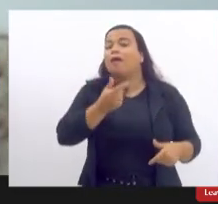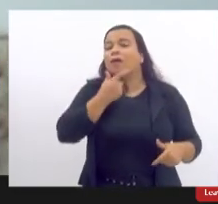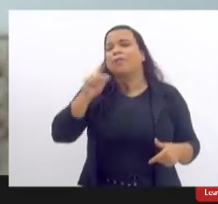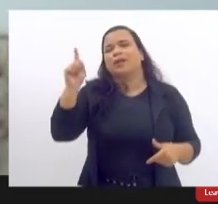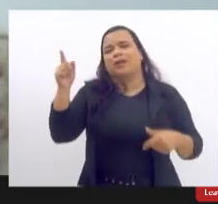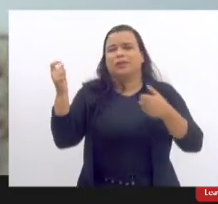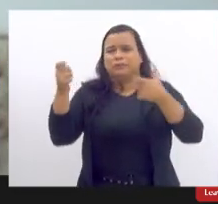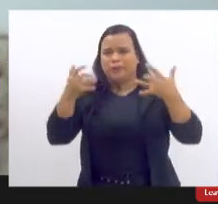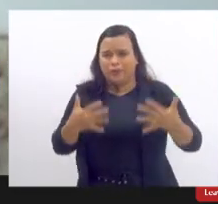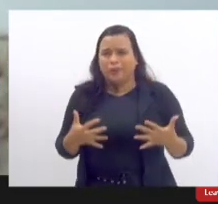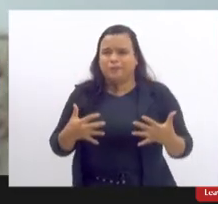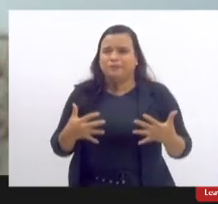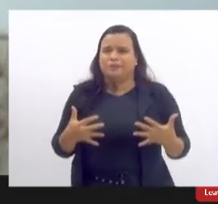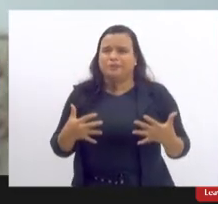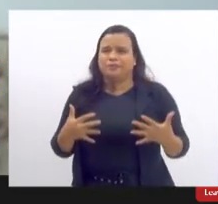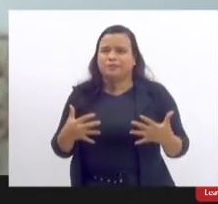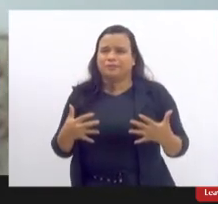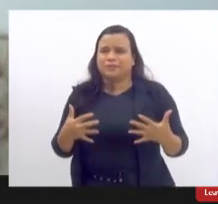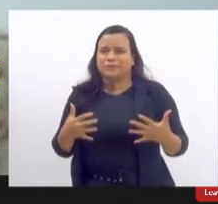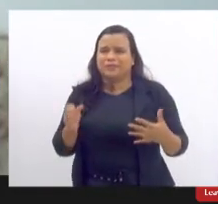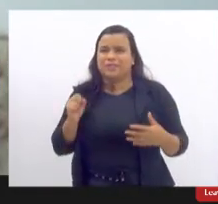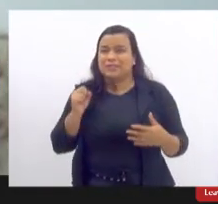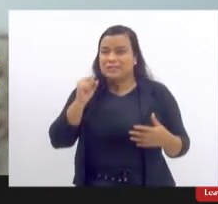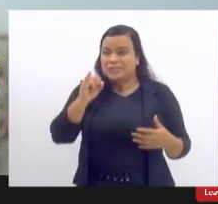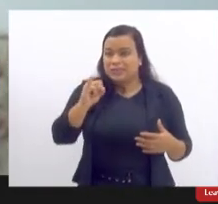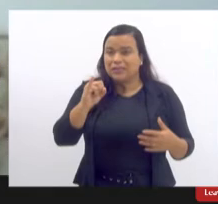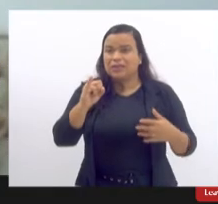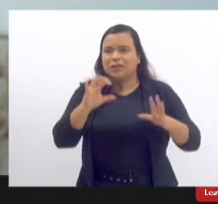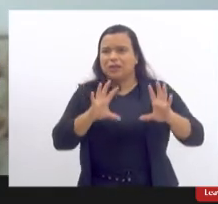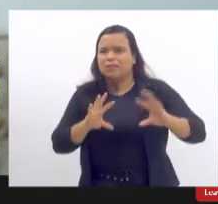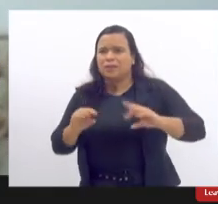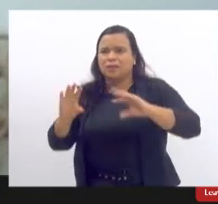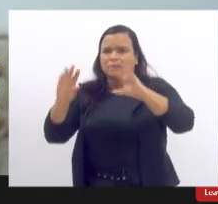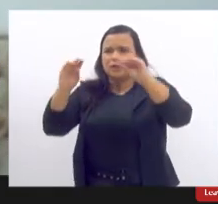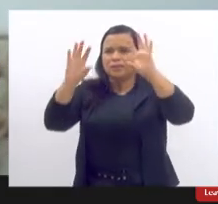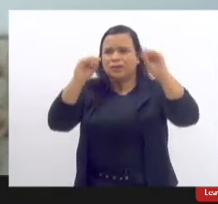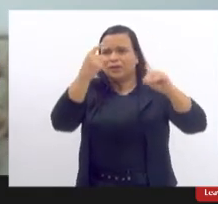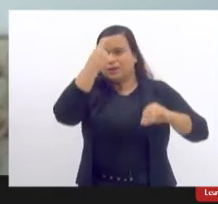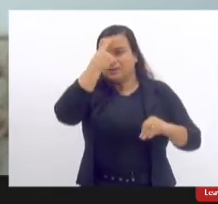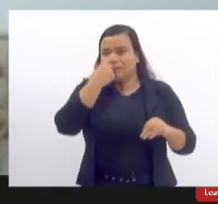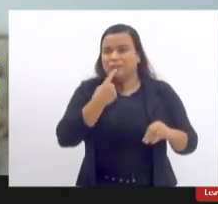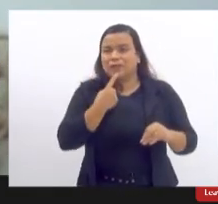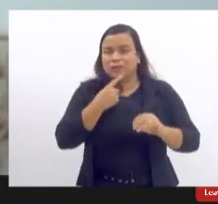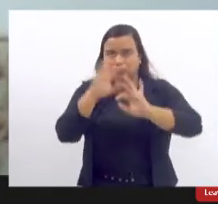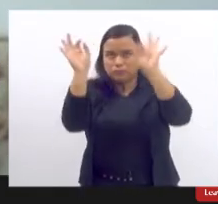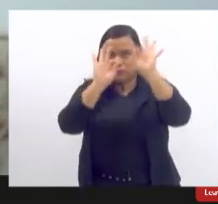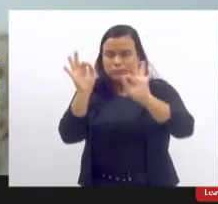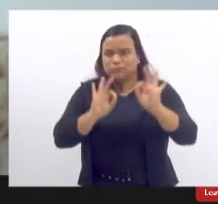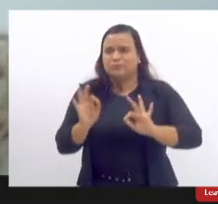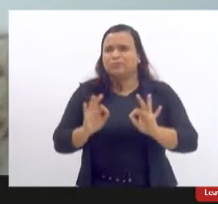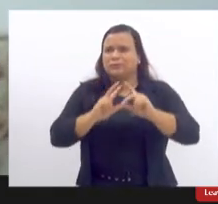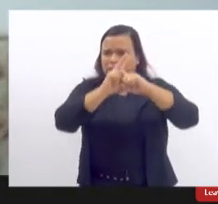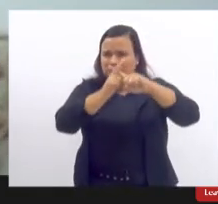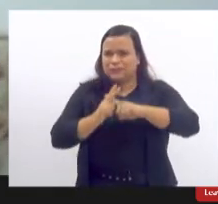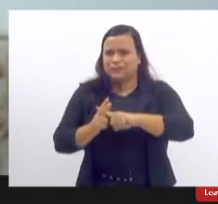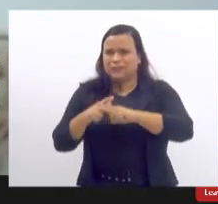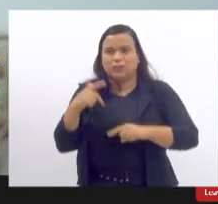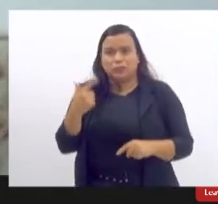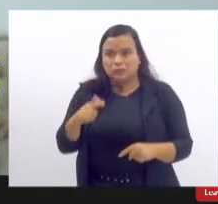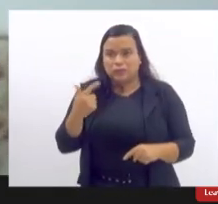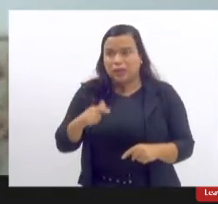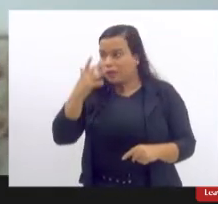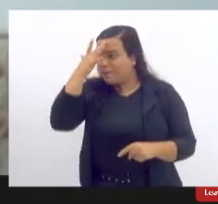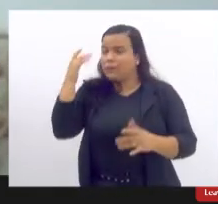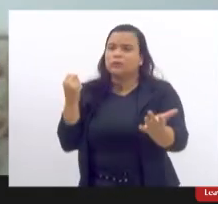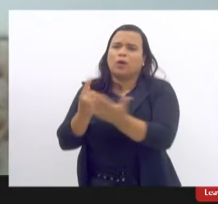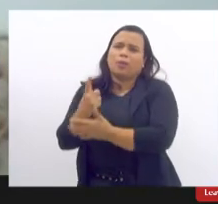o seguinte que se não houvesse manipulação ninguém consumiria ou seja se colocando contra a